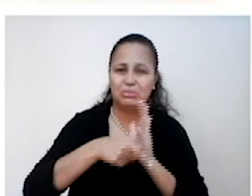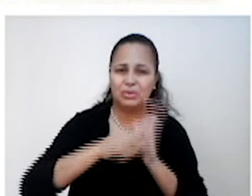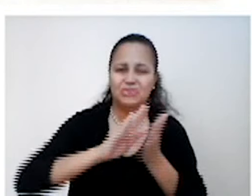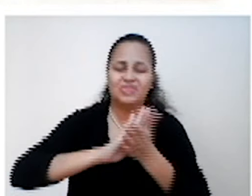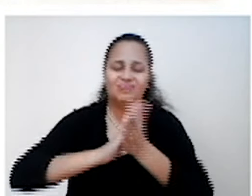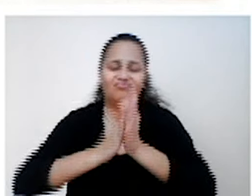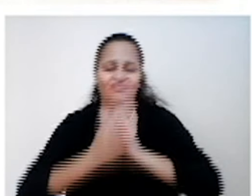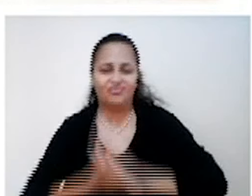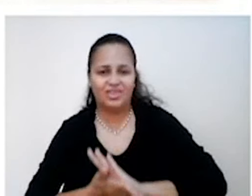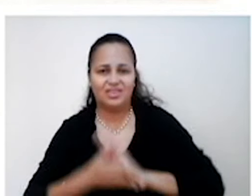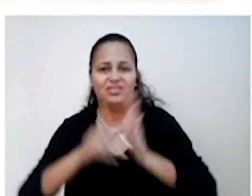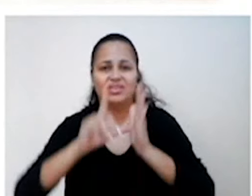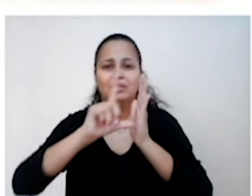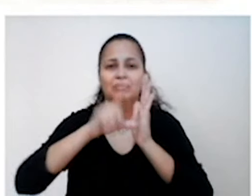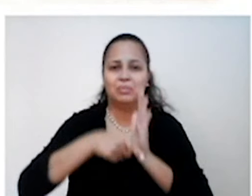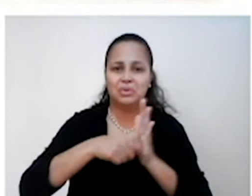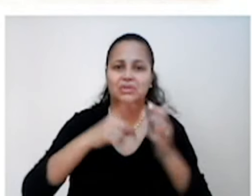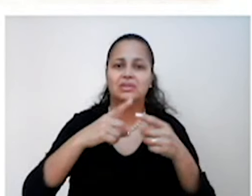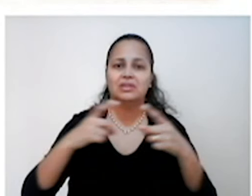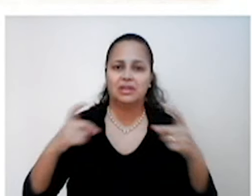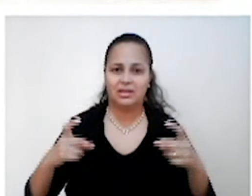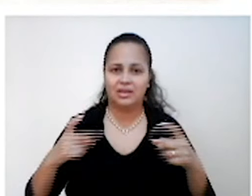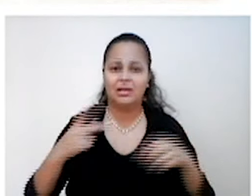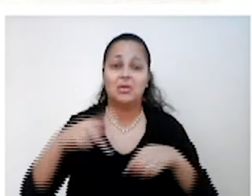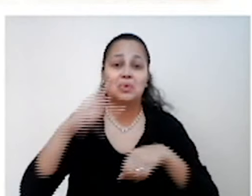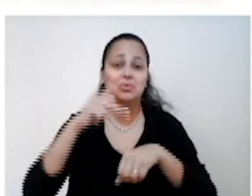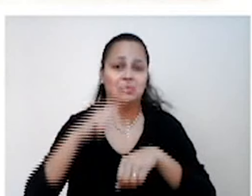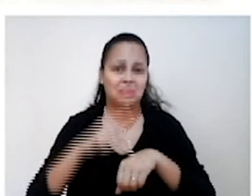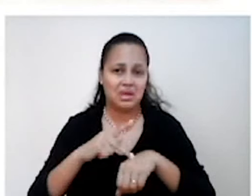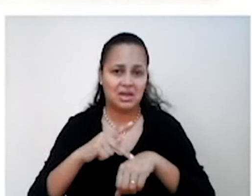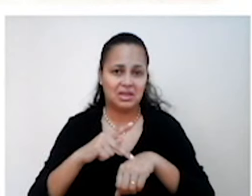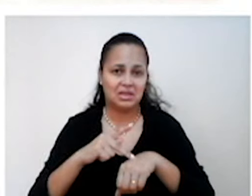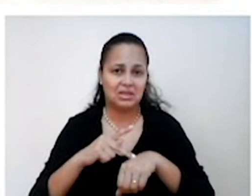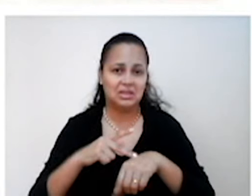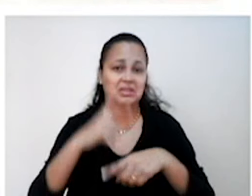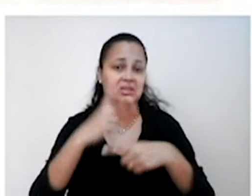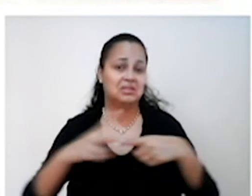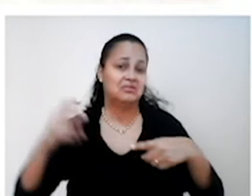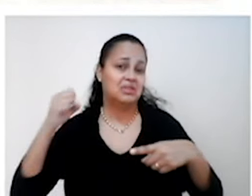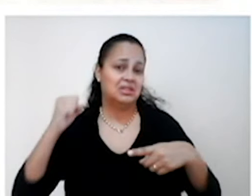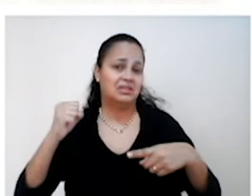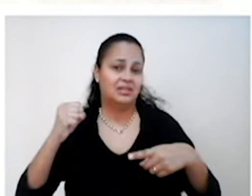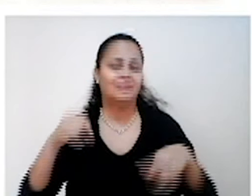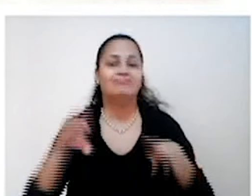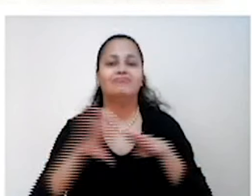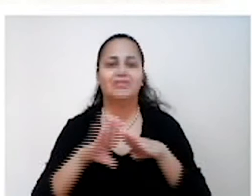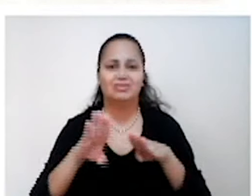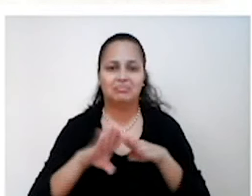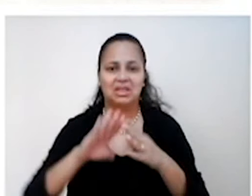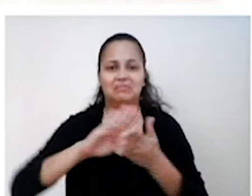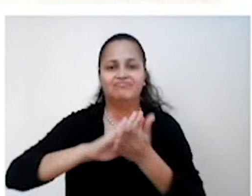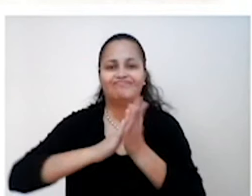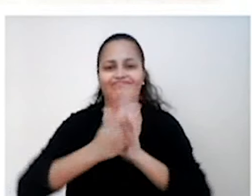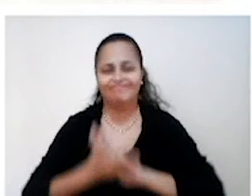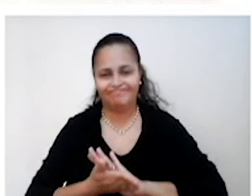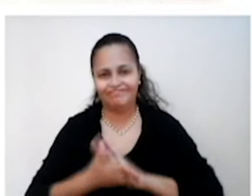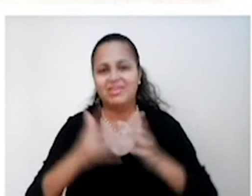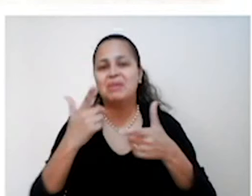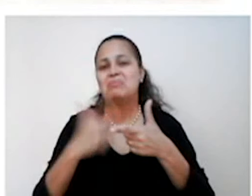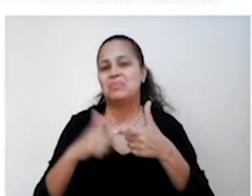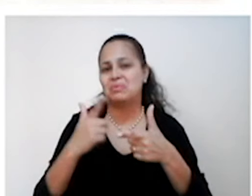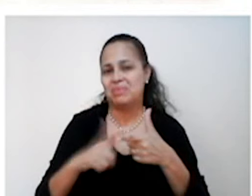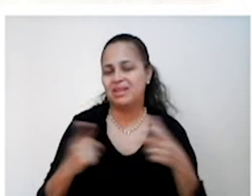mesmo os países que tinham saído vitoriosos estavam destruídos. Então, vamos ter problemas econômicos.